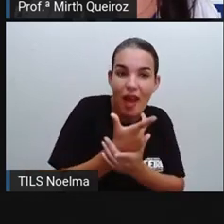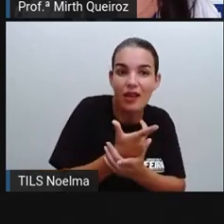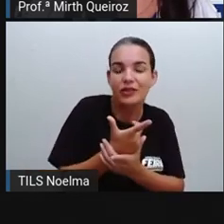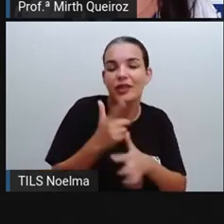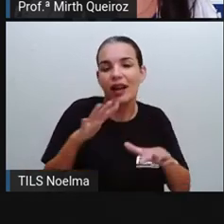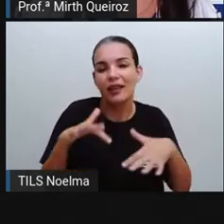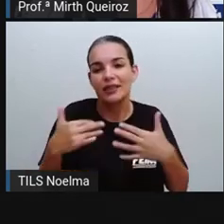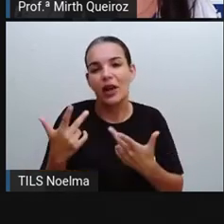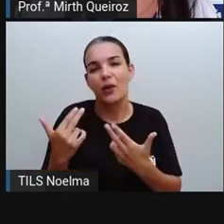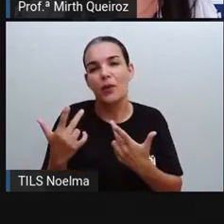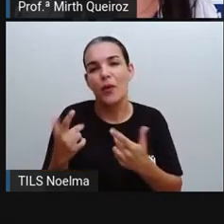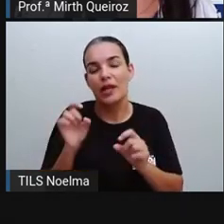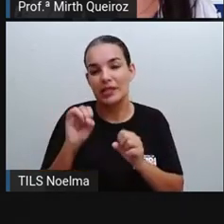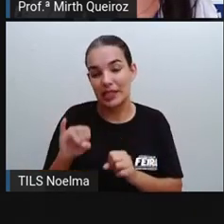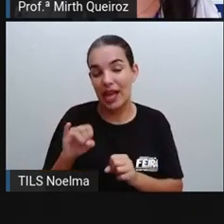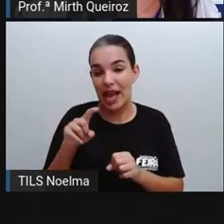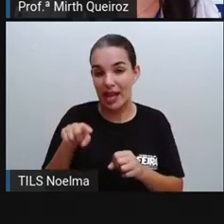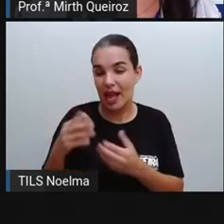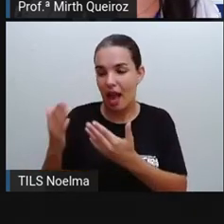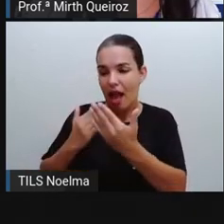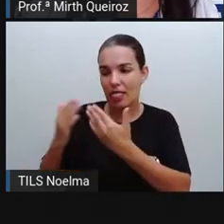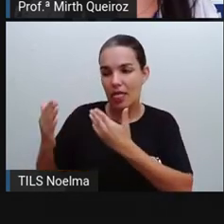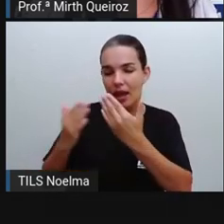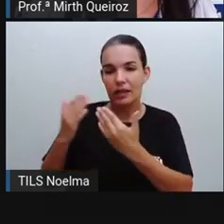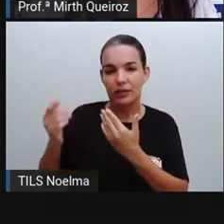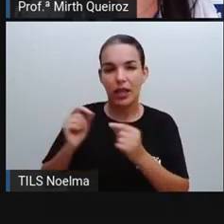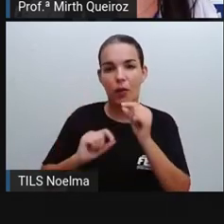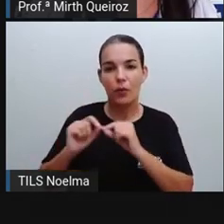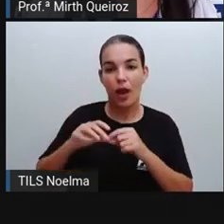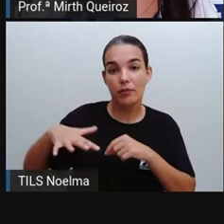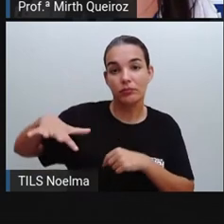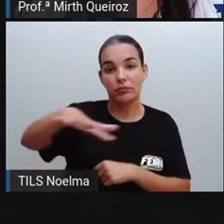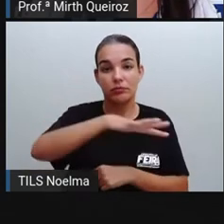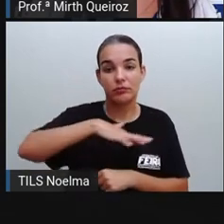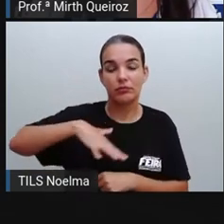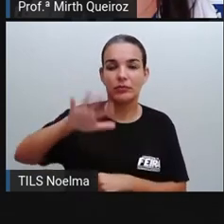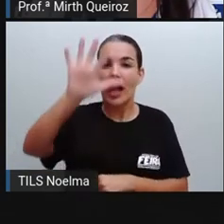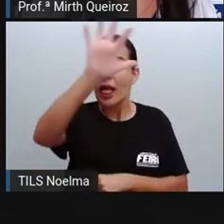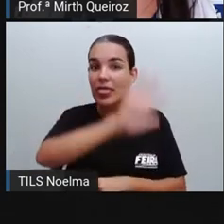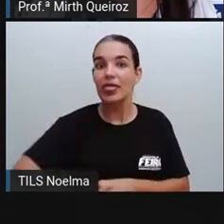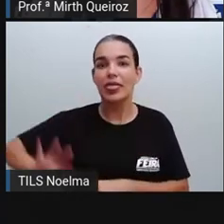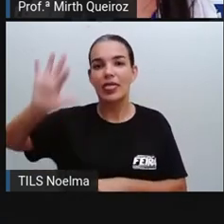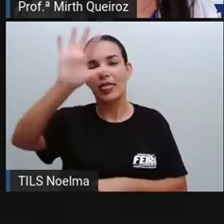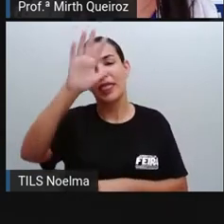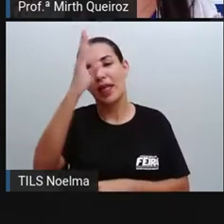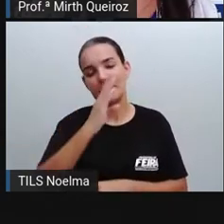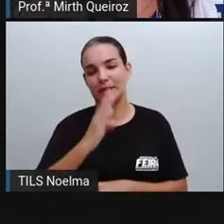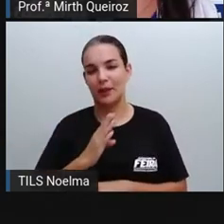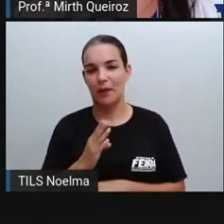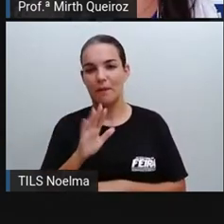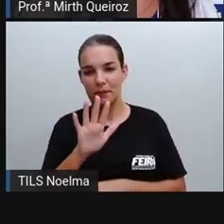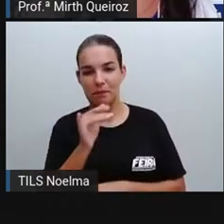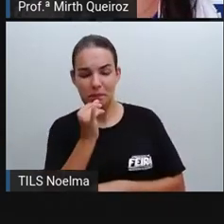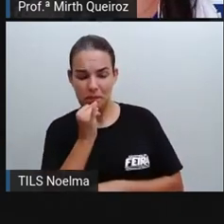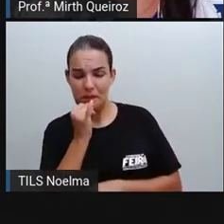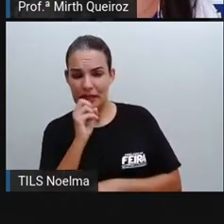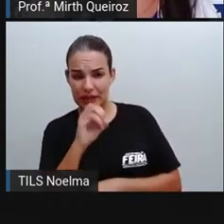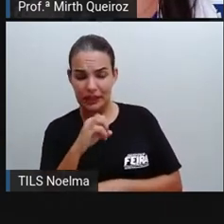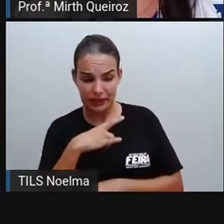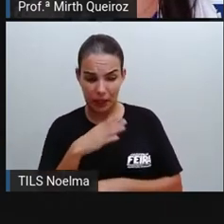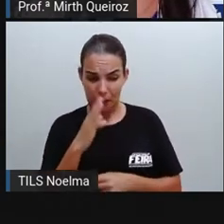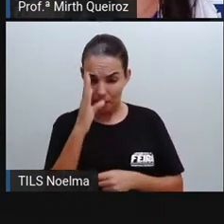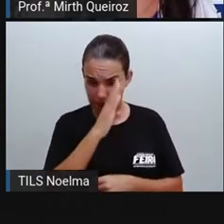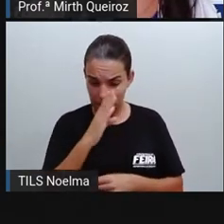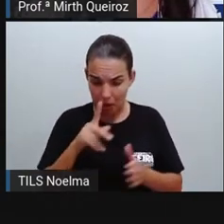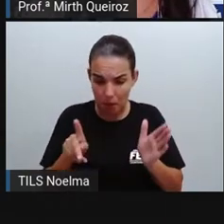jeito, se a gente for analisar em nível nacional, né? Em nível de Brasil. O Brasil ter a sua própria matéria